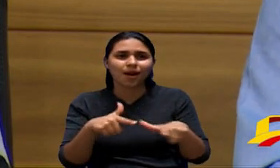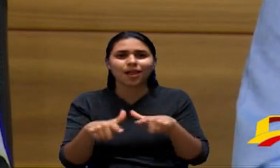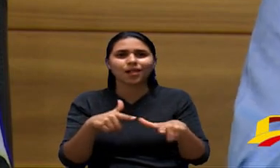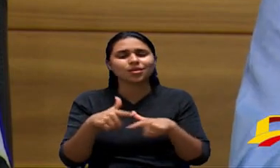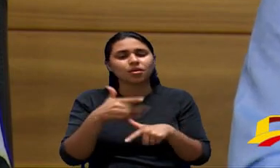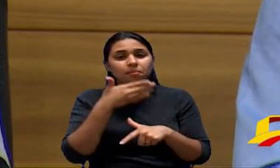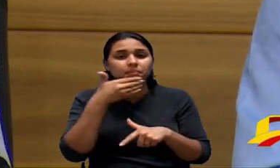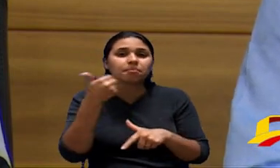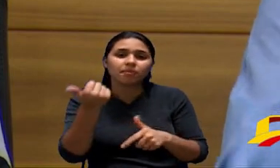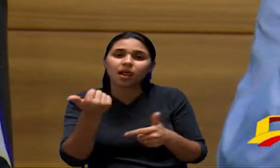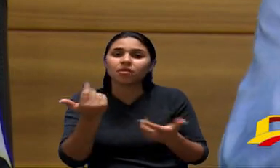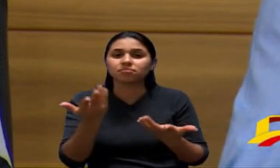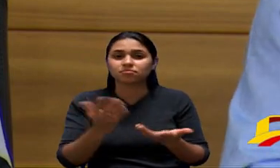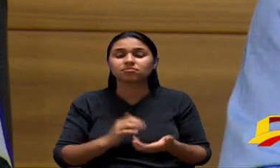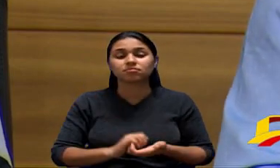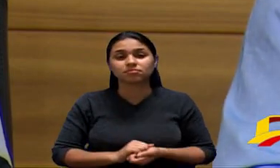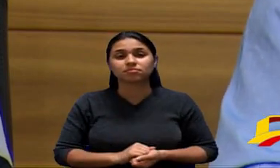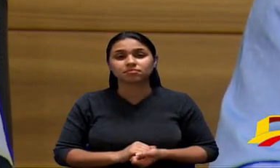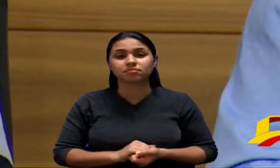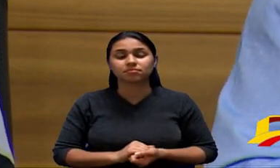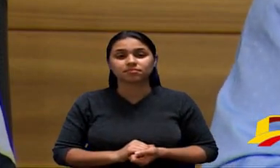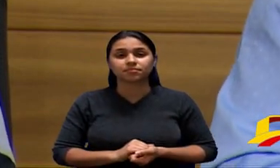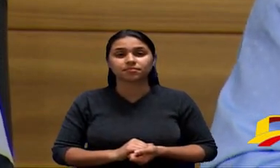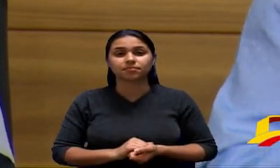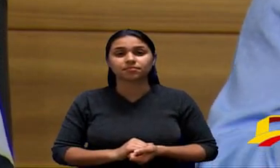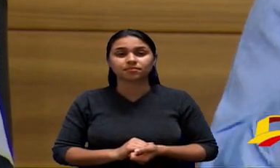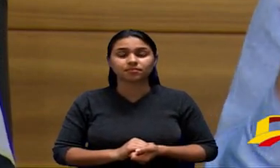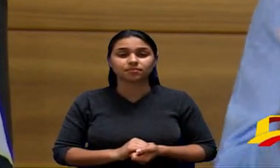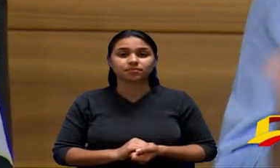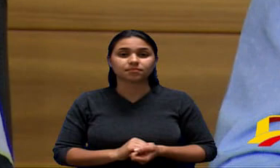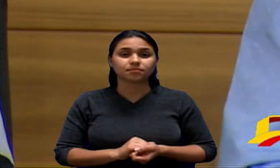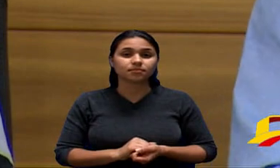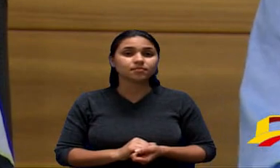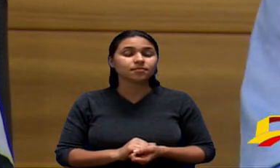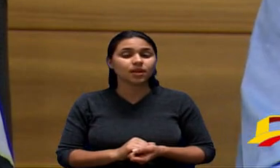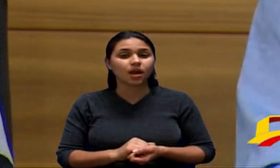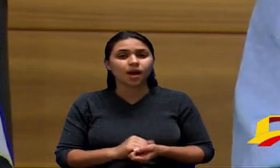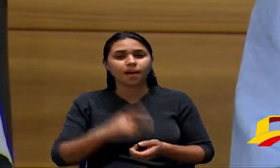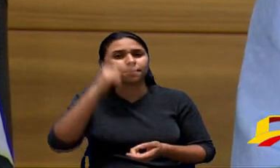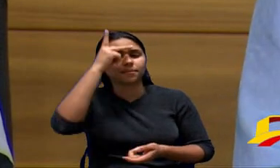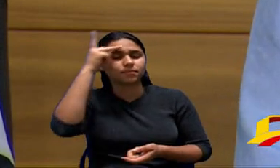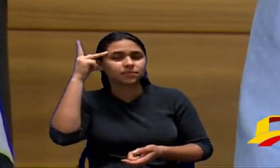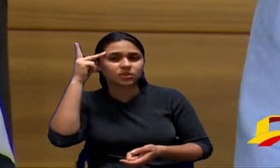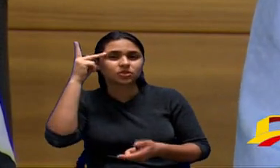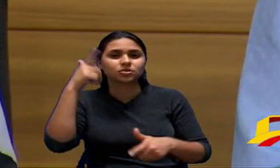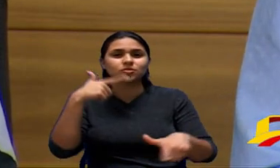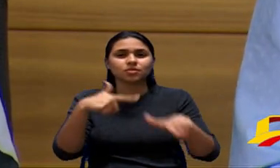posto na frente como o Lucas falou bem o frentista ele dá toda a atenção para aquele